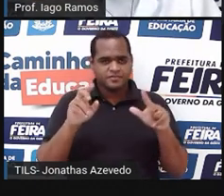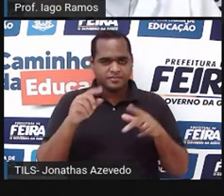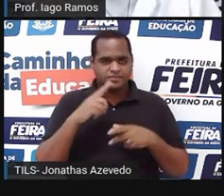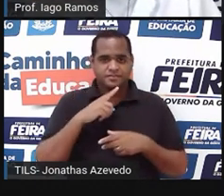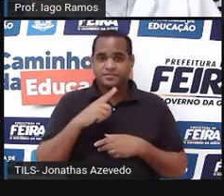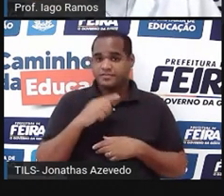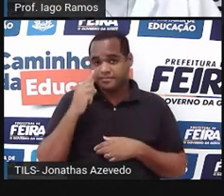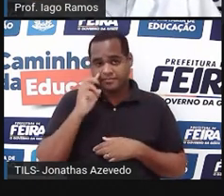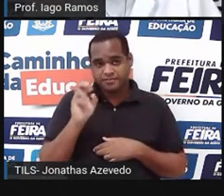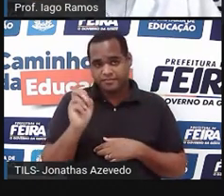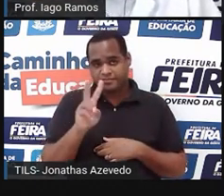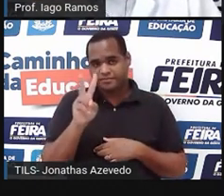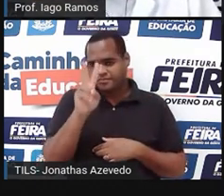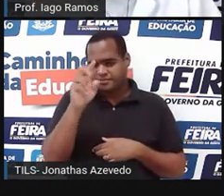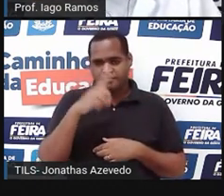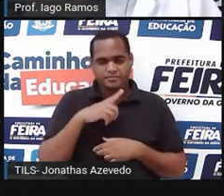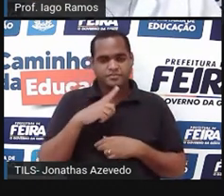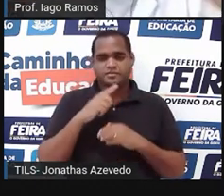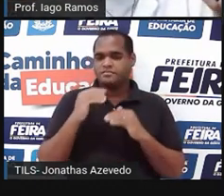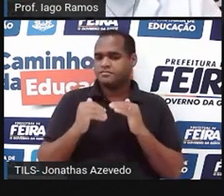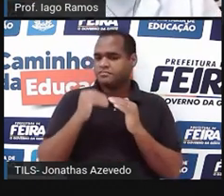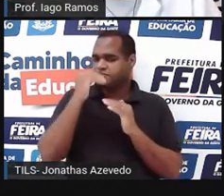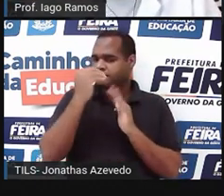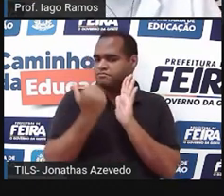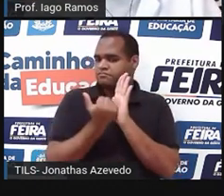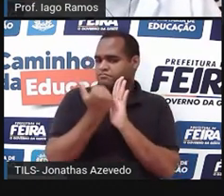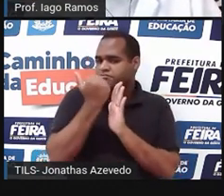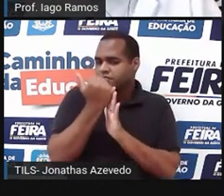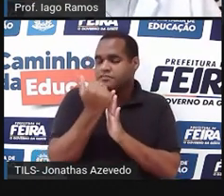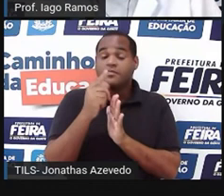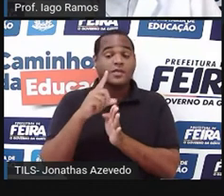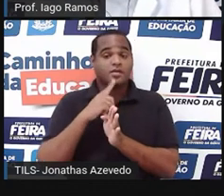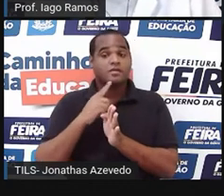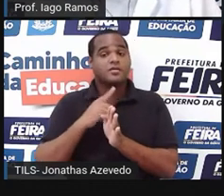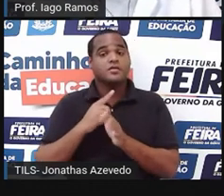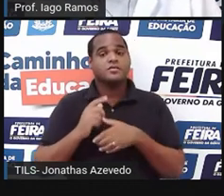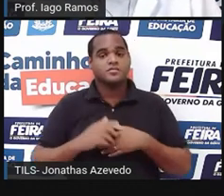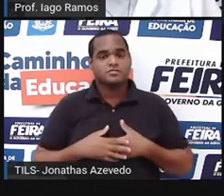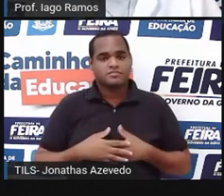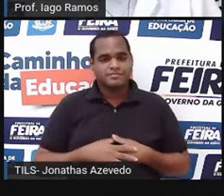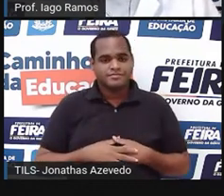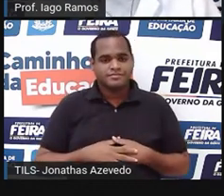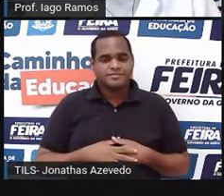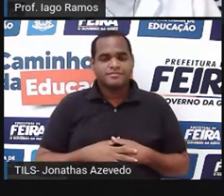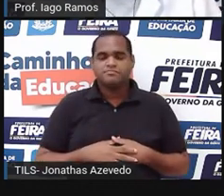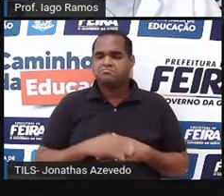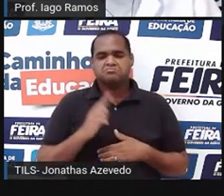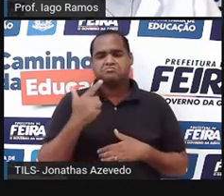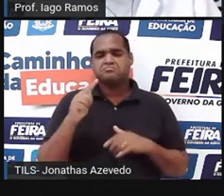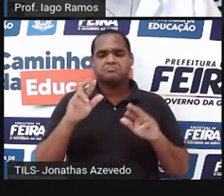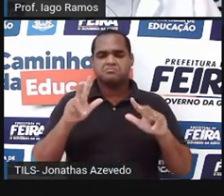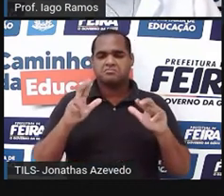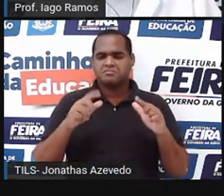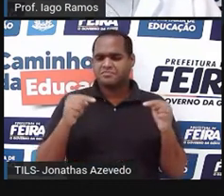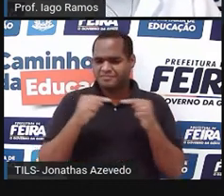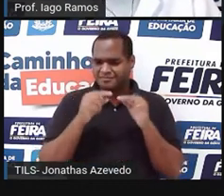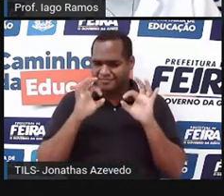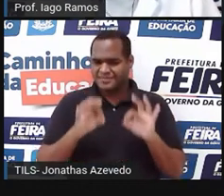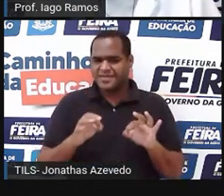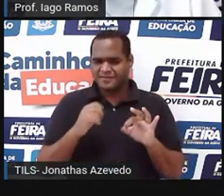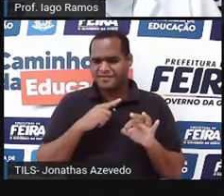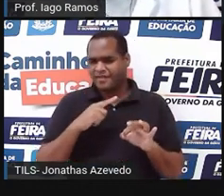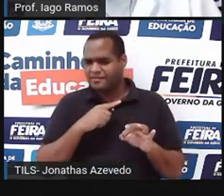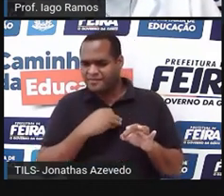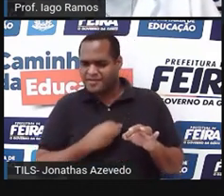colocado os valores ali para aumentarem da mesma forma, né? Não há como garantir que isso